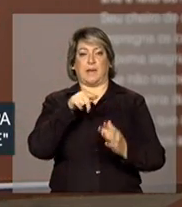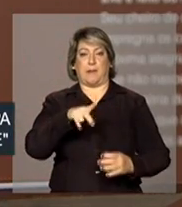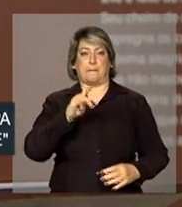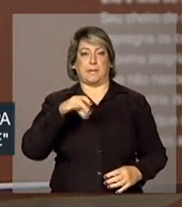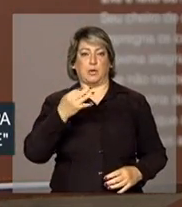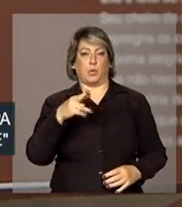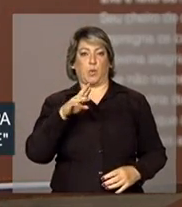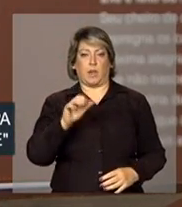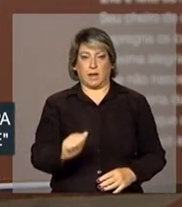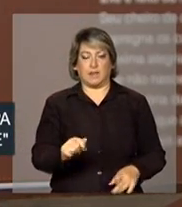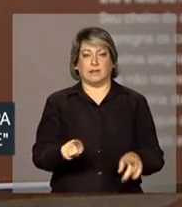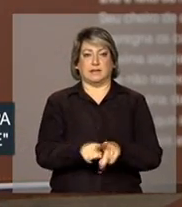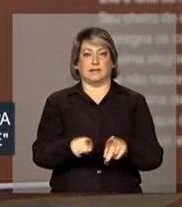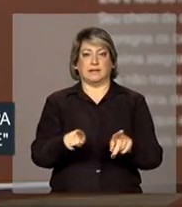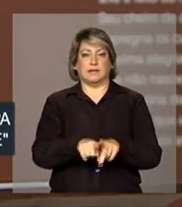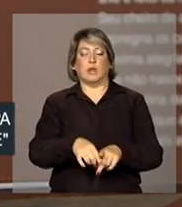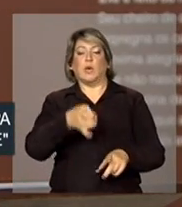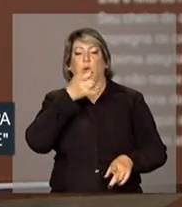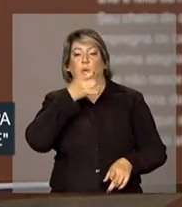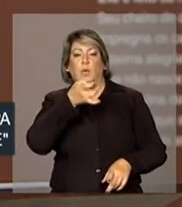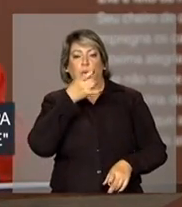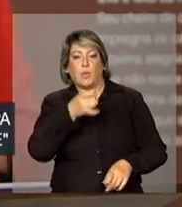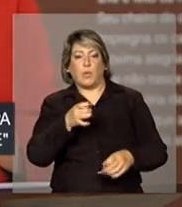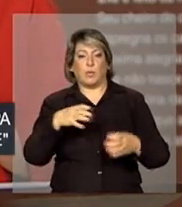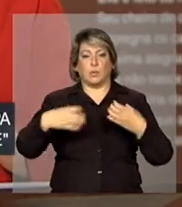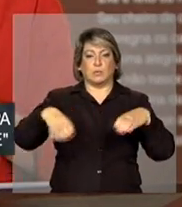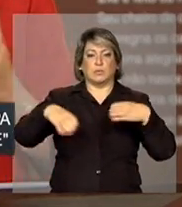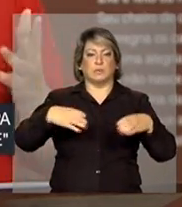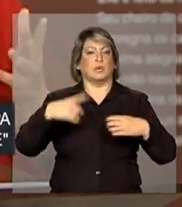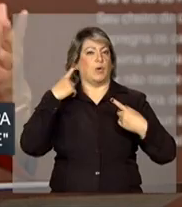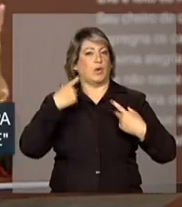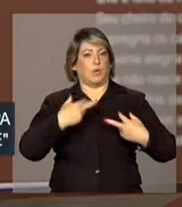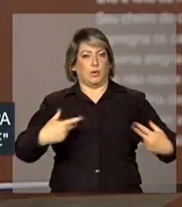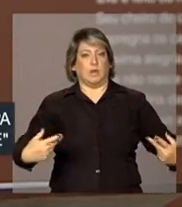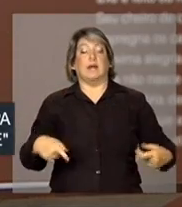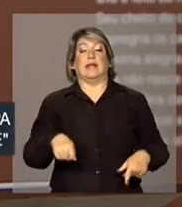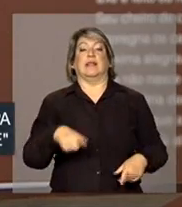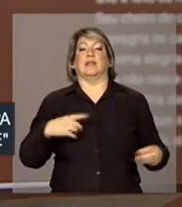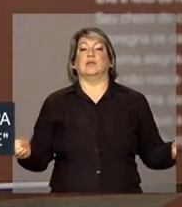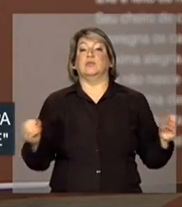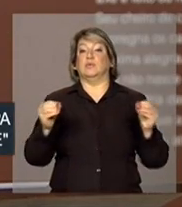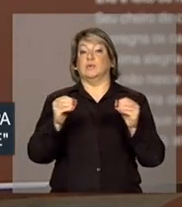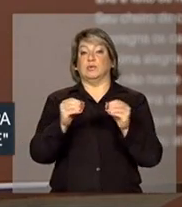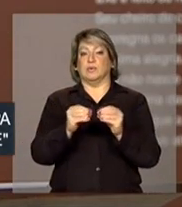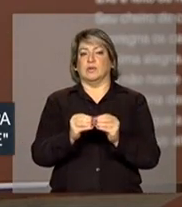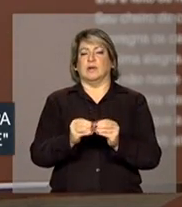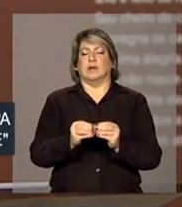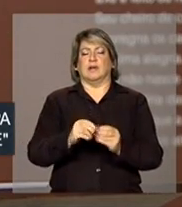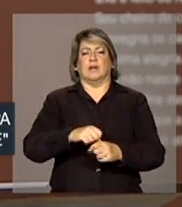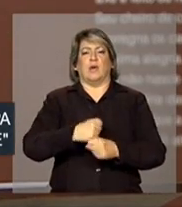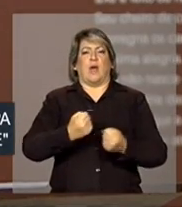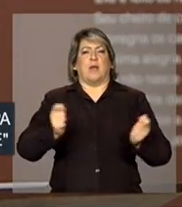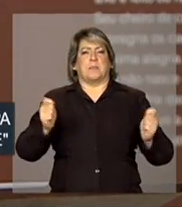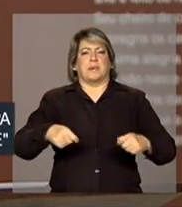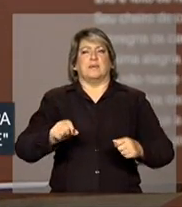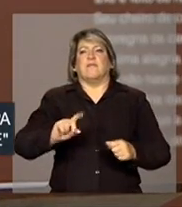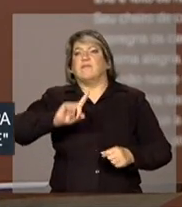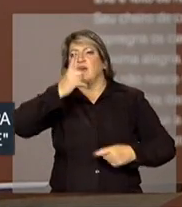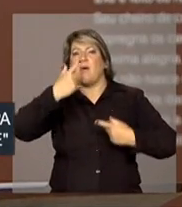e a voz da percussão, elas se encontram numa imensa capacidade de criar.